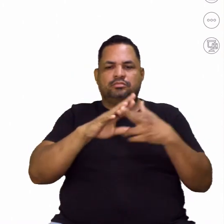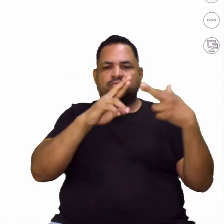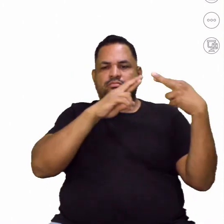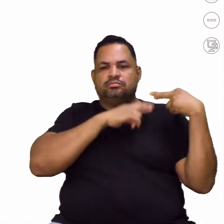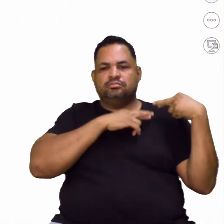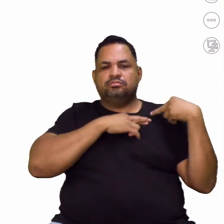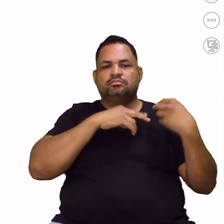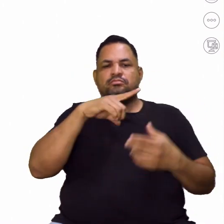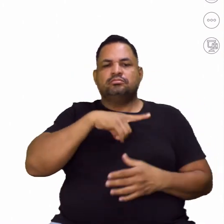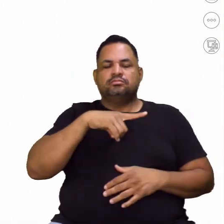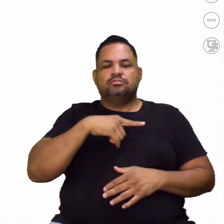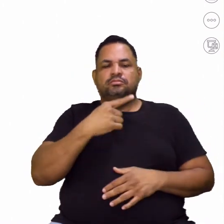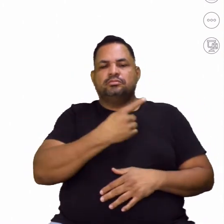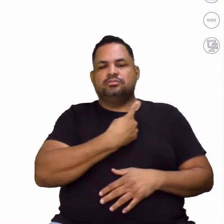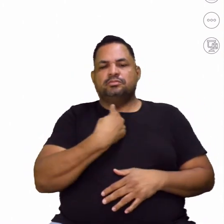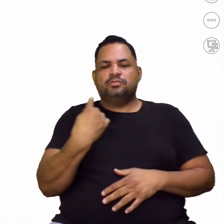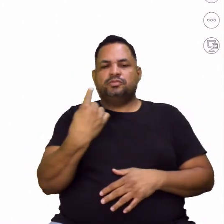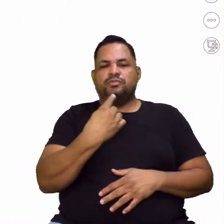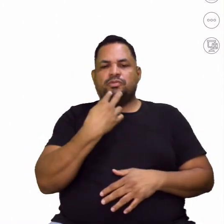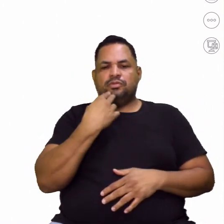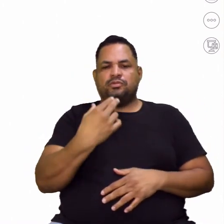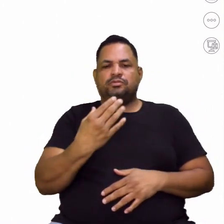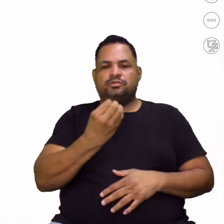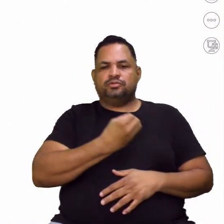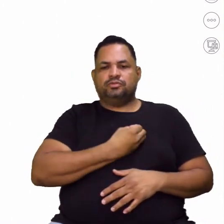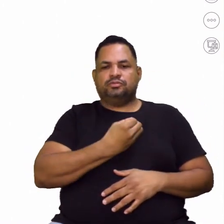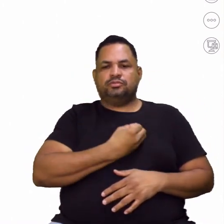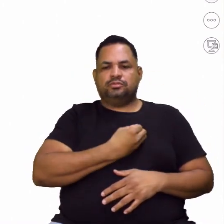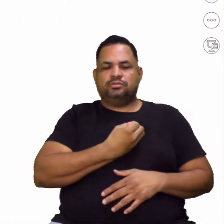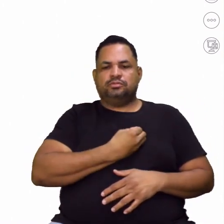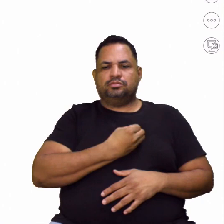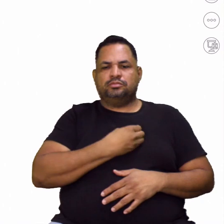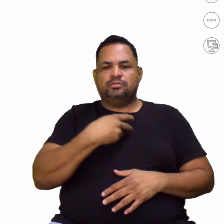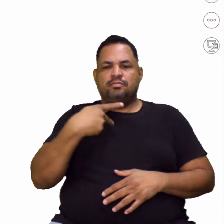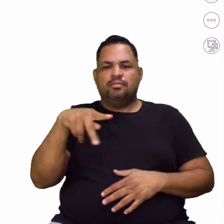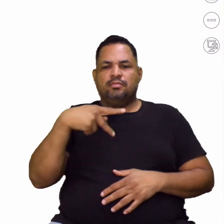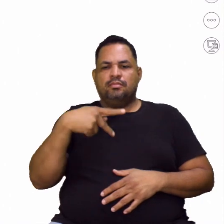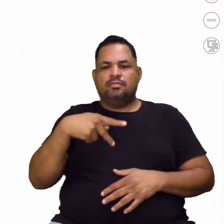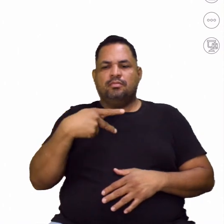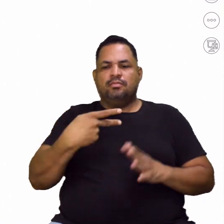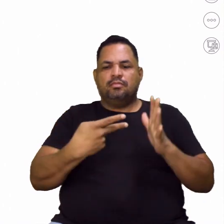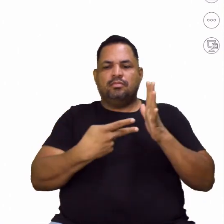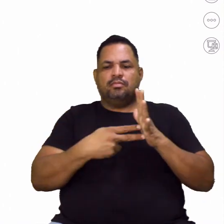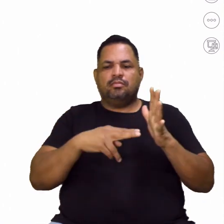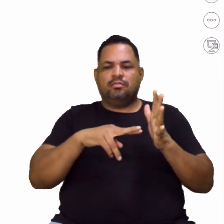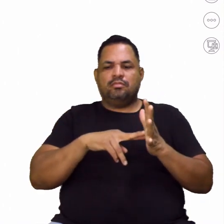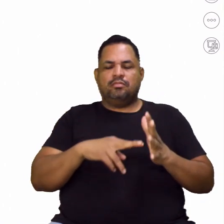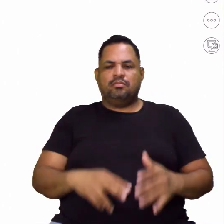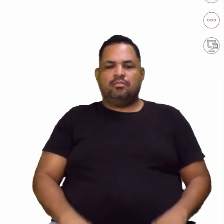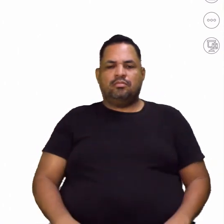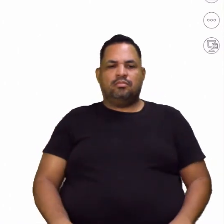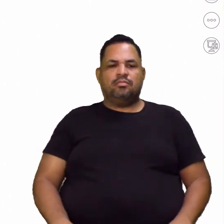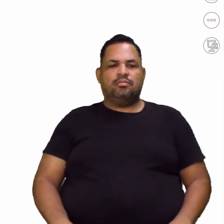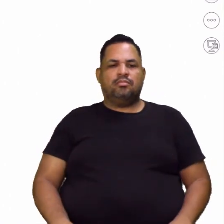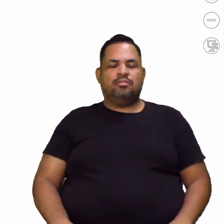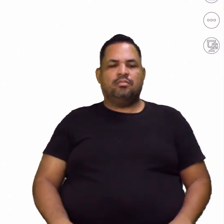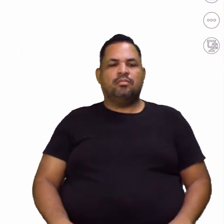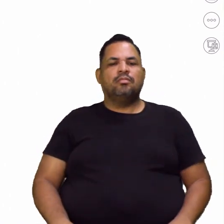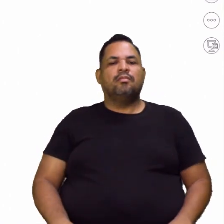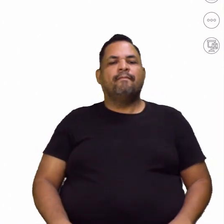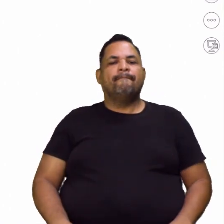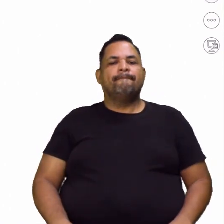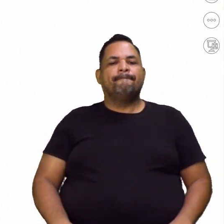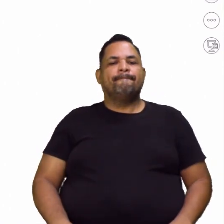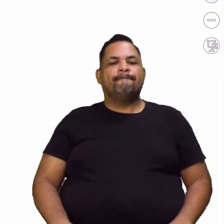existência em nossa língua de números pares de sinônimo. Aí nós